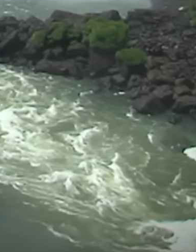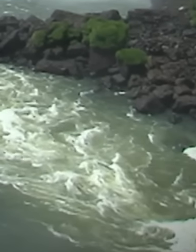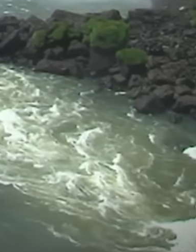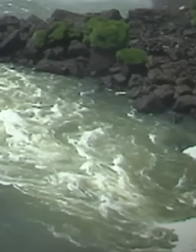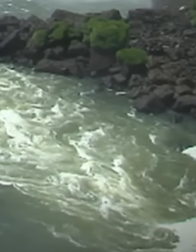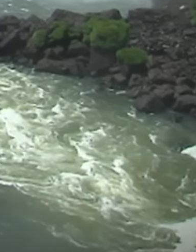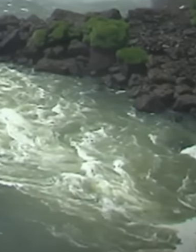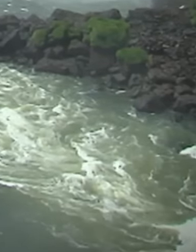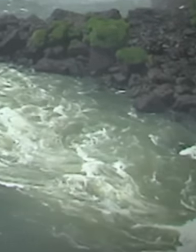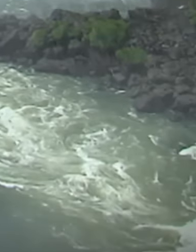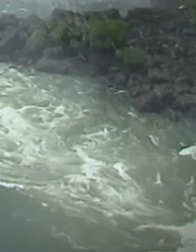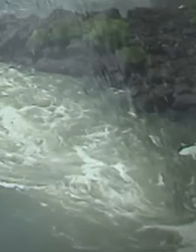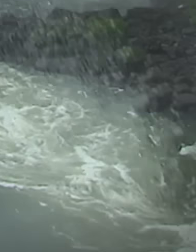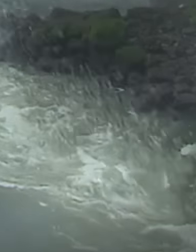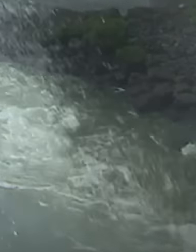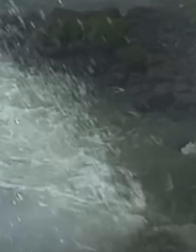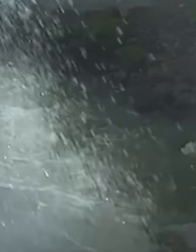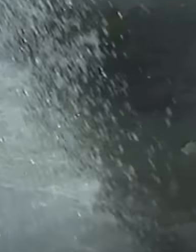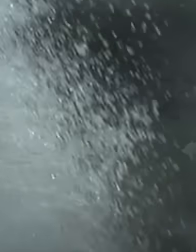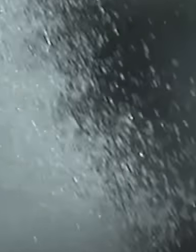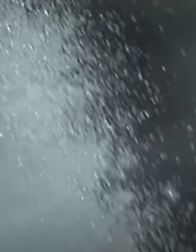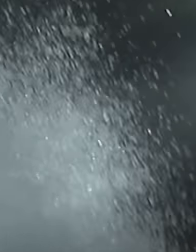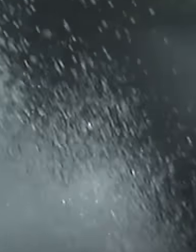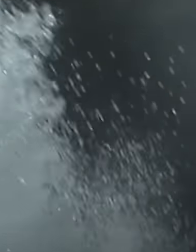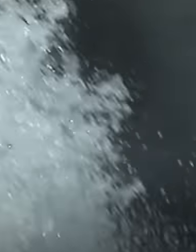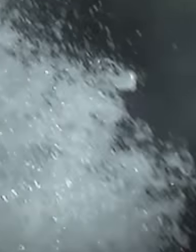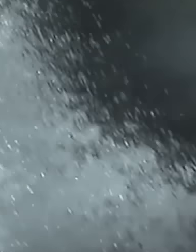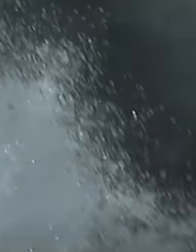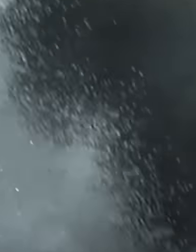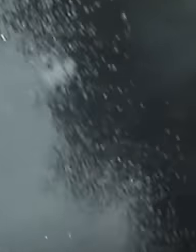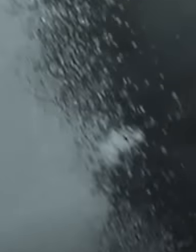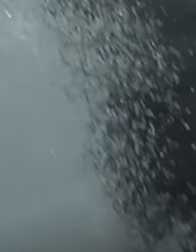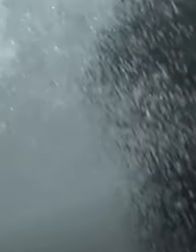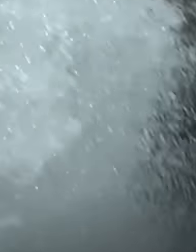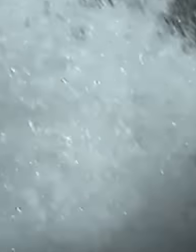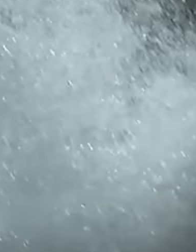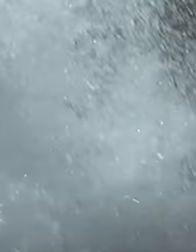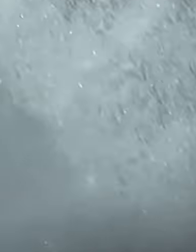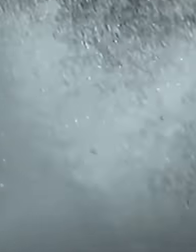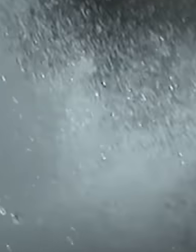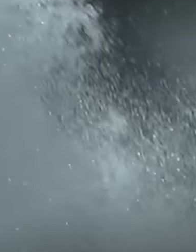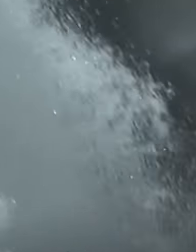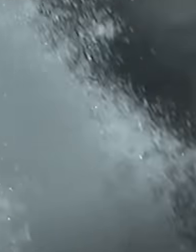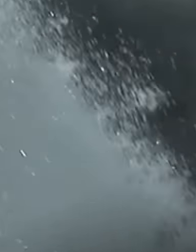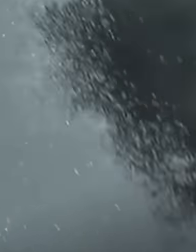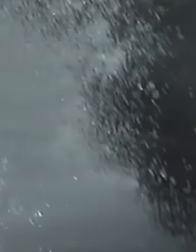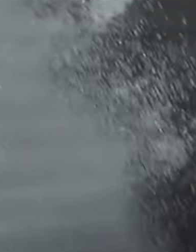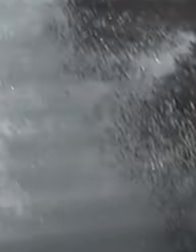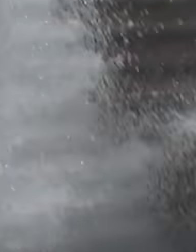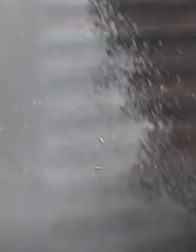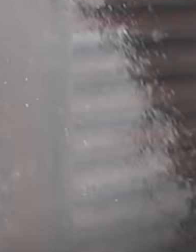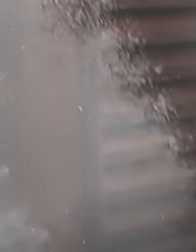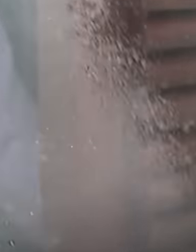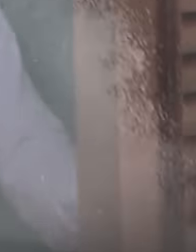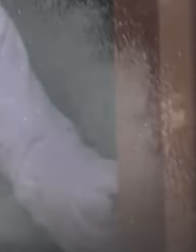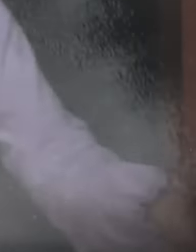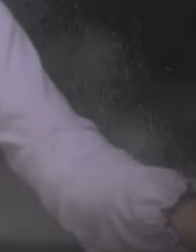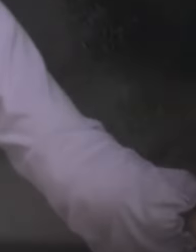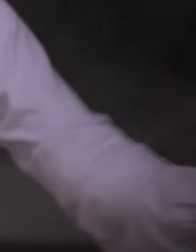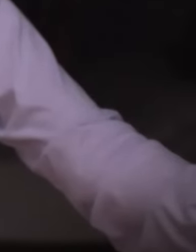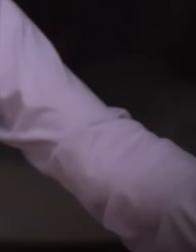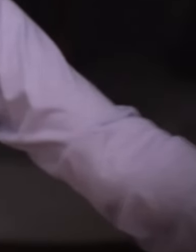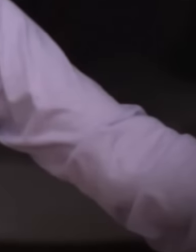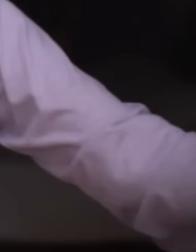É a graça do eterno Deus, derramada